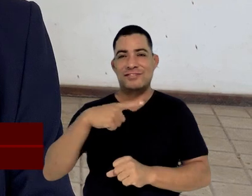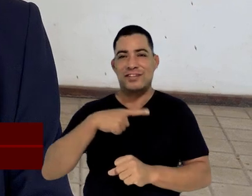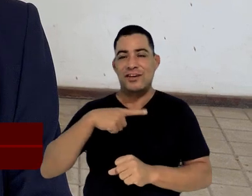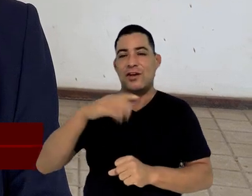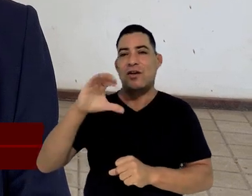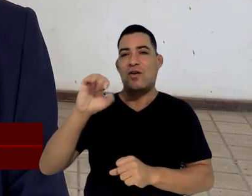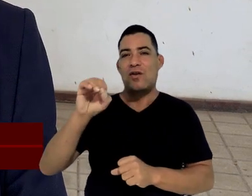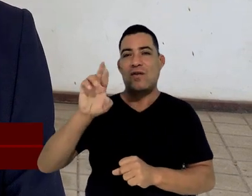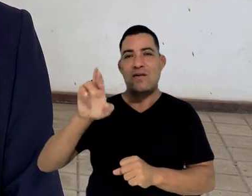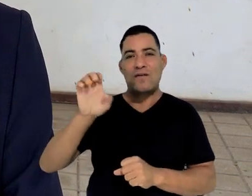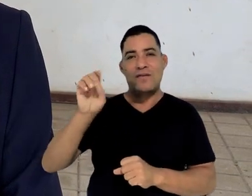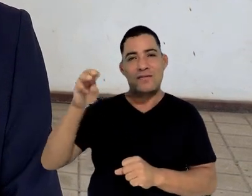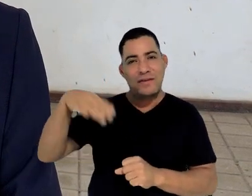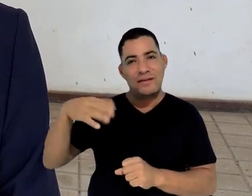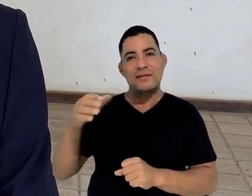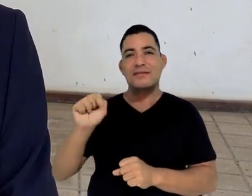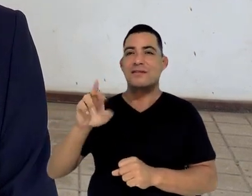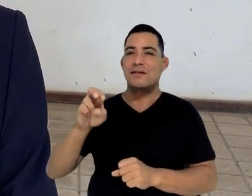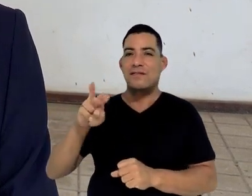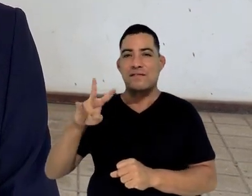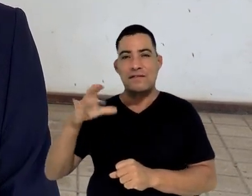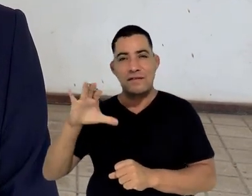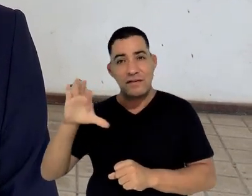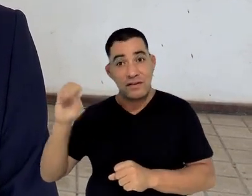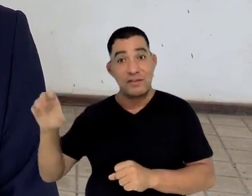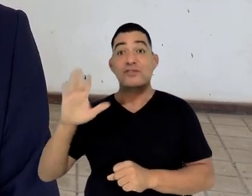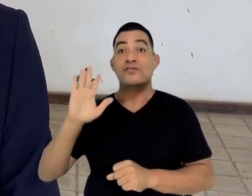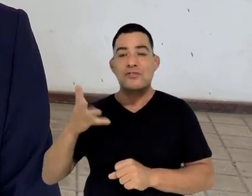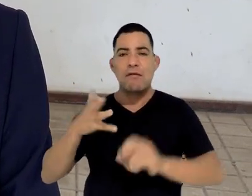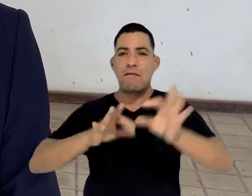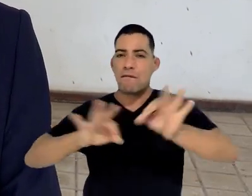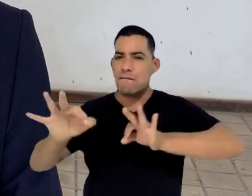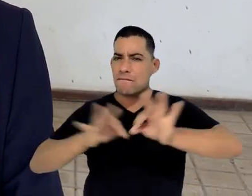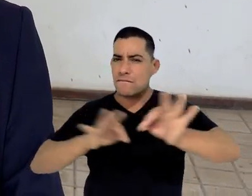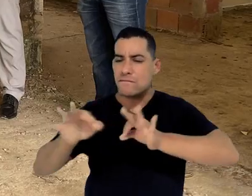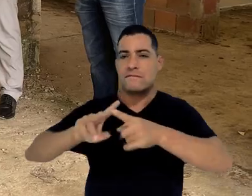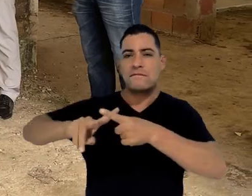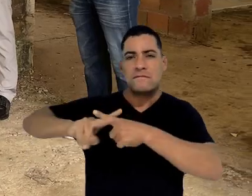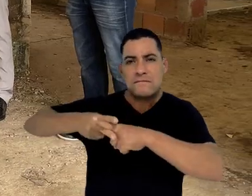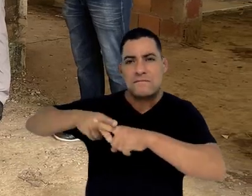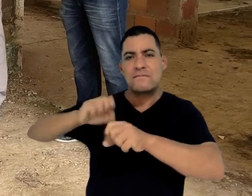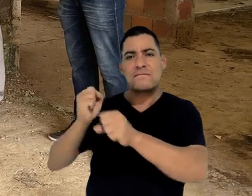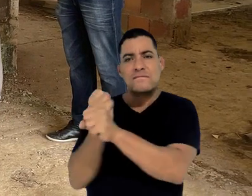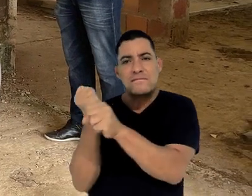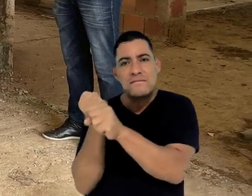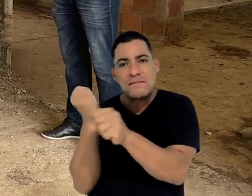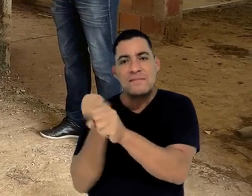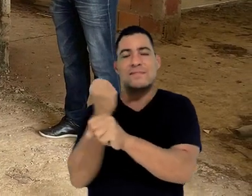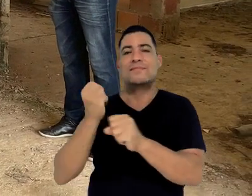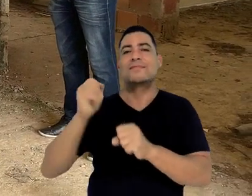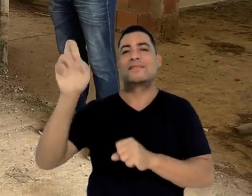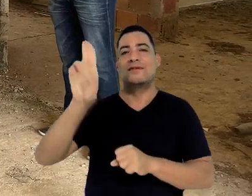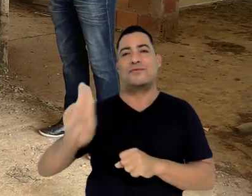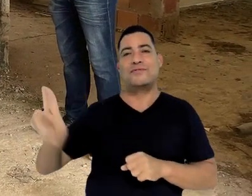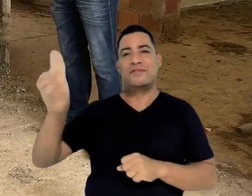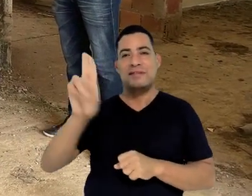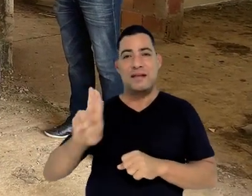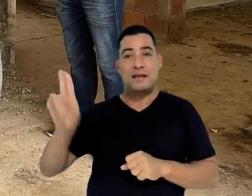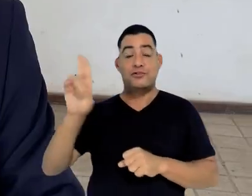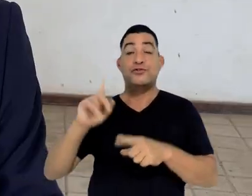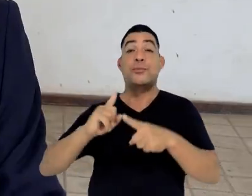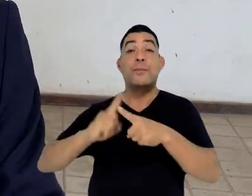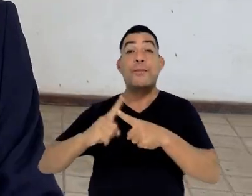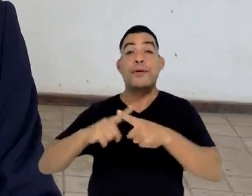serviço que darão conta das questões infraestruturais da Universidade. Tudo isso é resultado